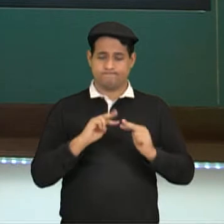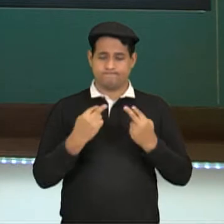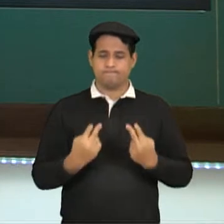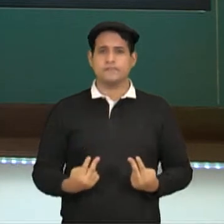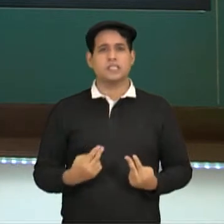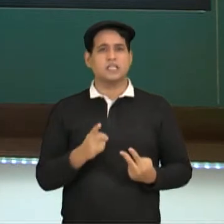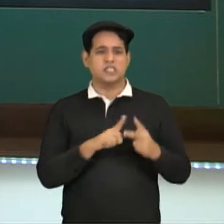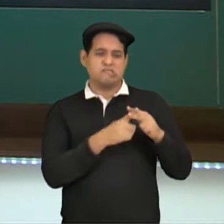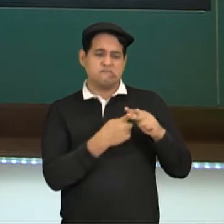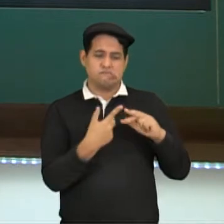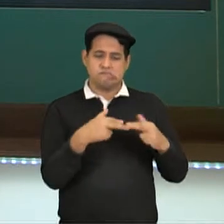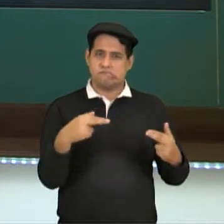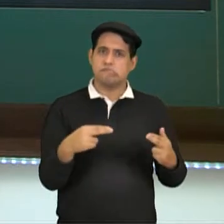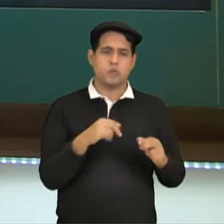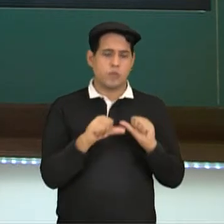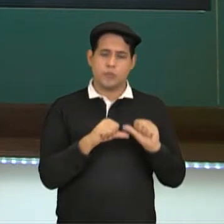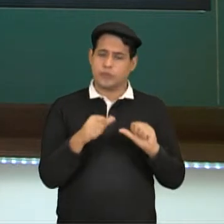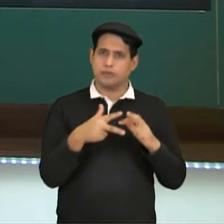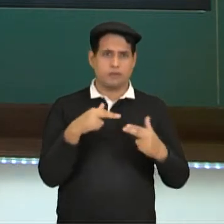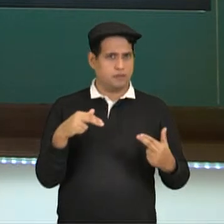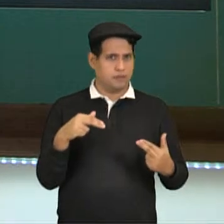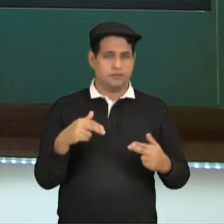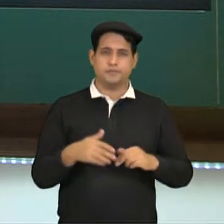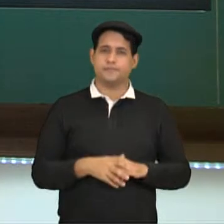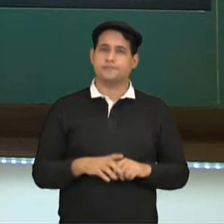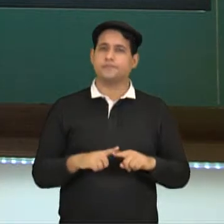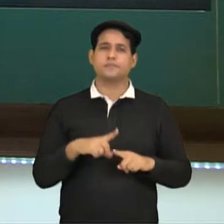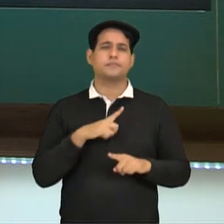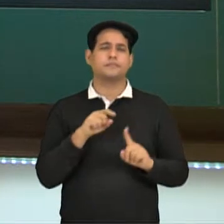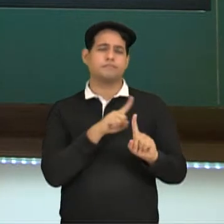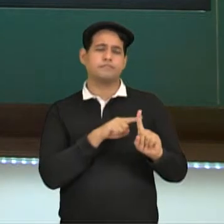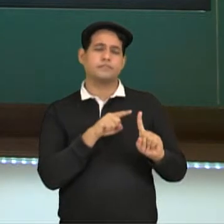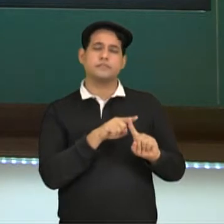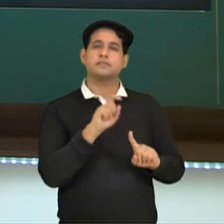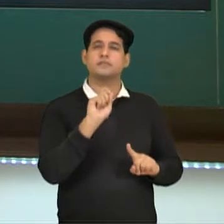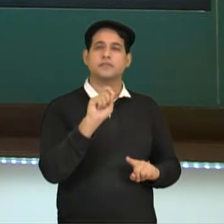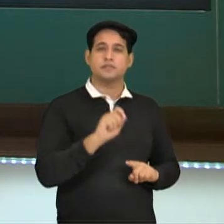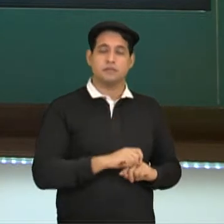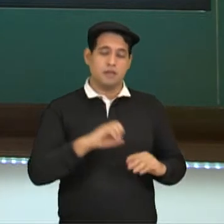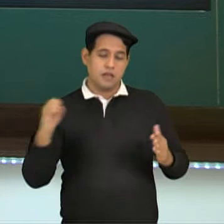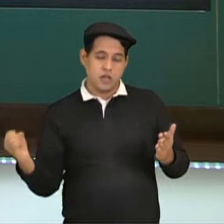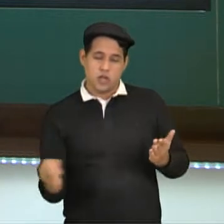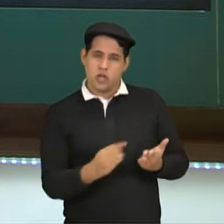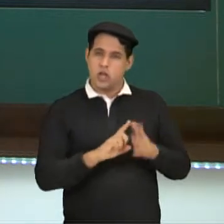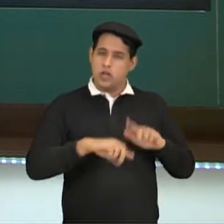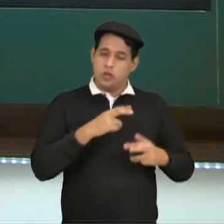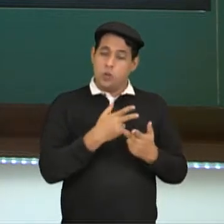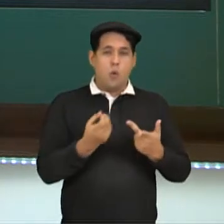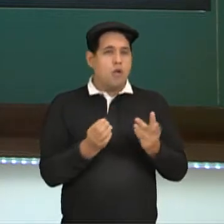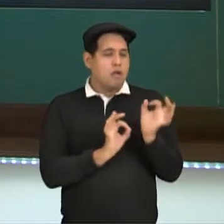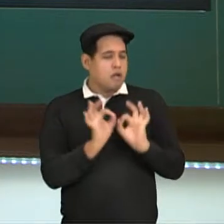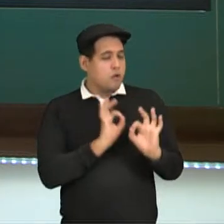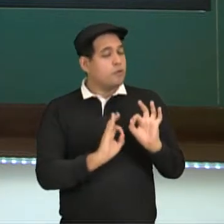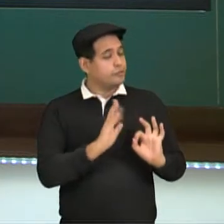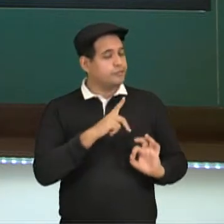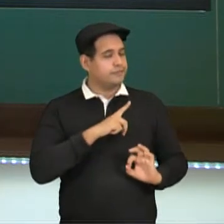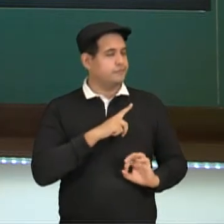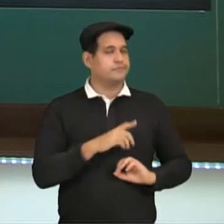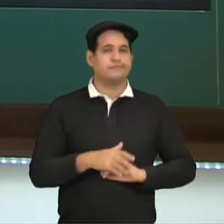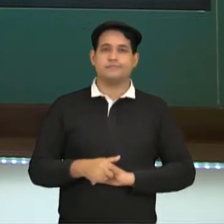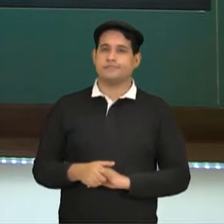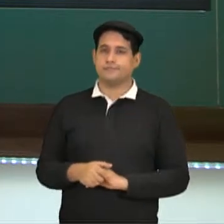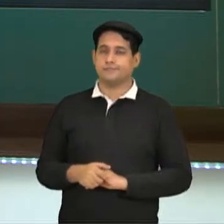A gente não edita genes, a gente não modifica genomas. Ele tem como objetivo elaborar novos produtos ou ajustar os já existentes.